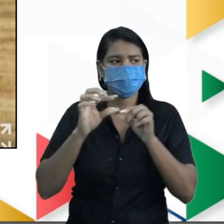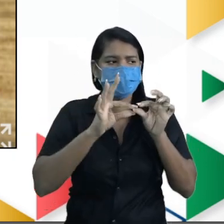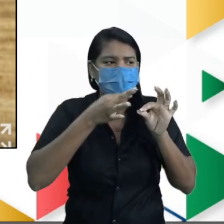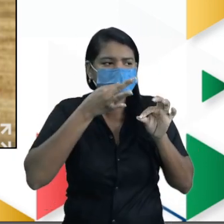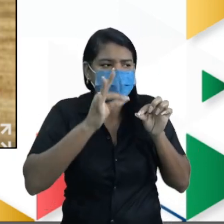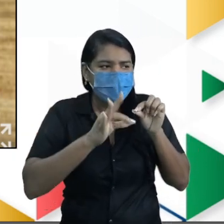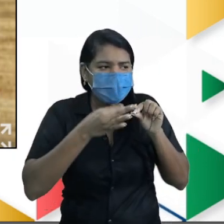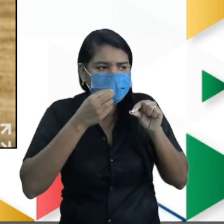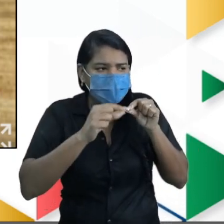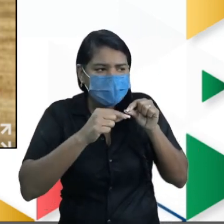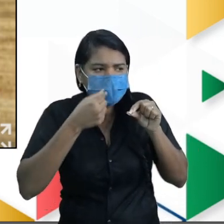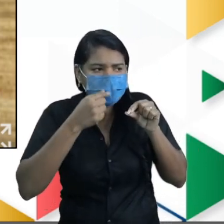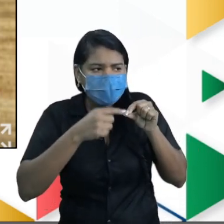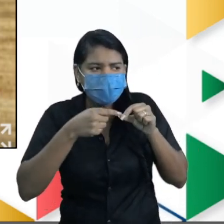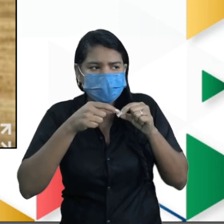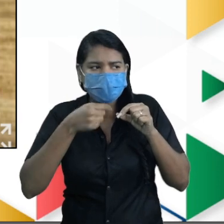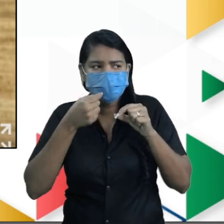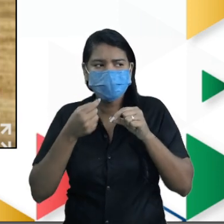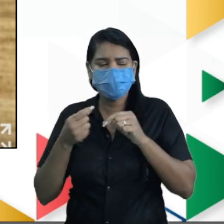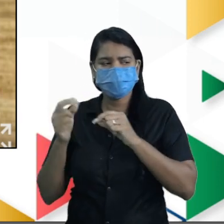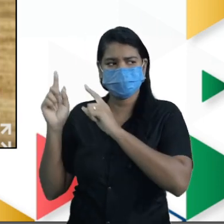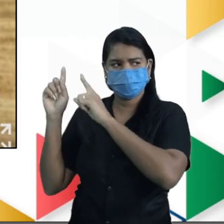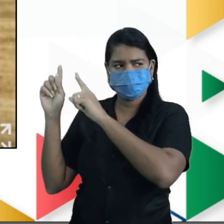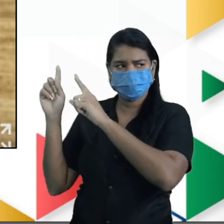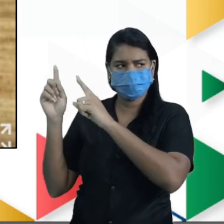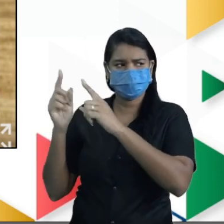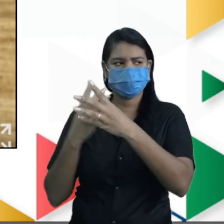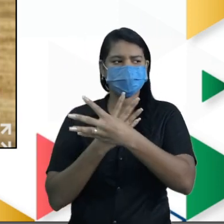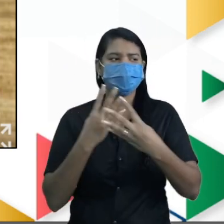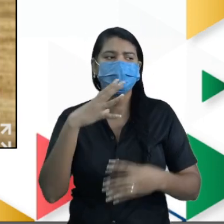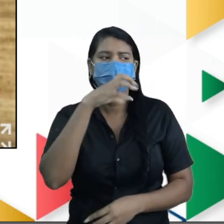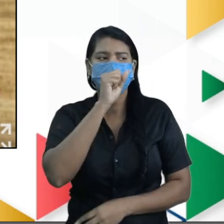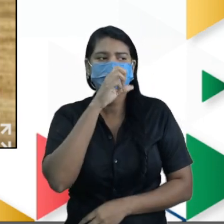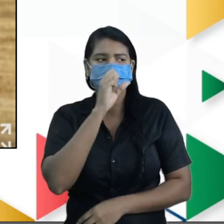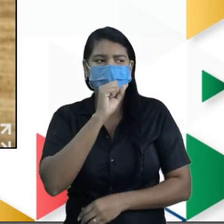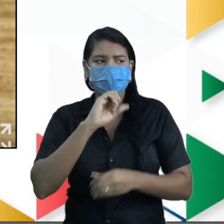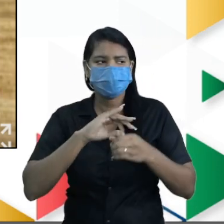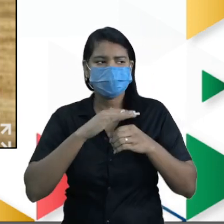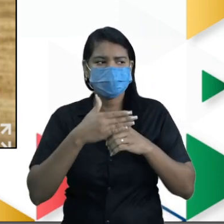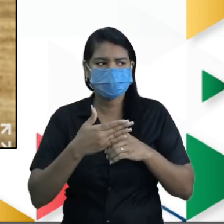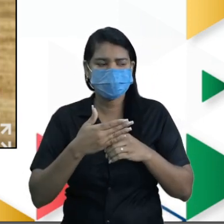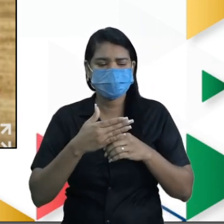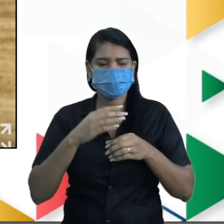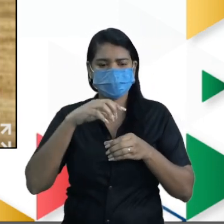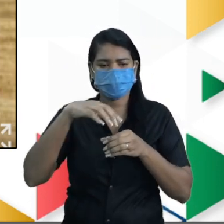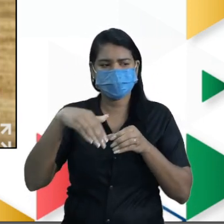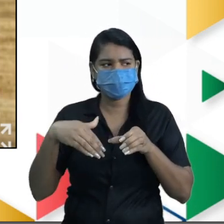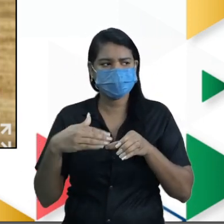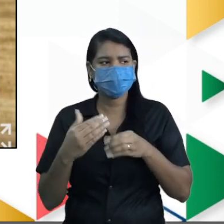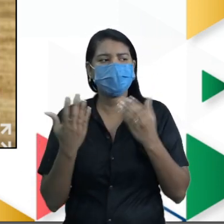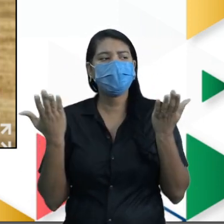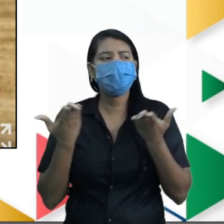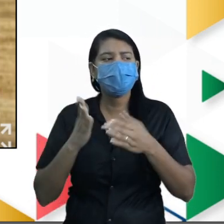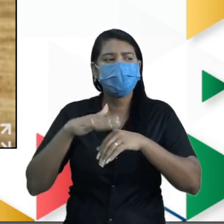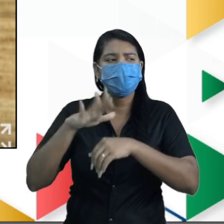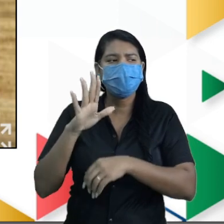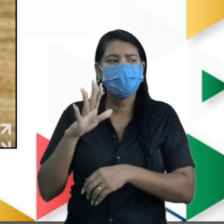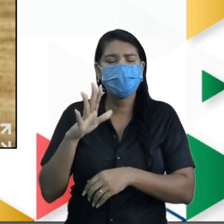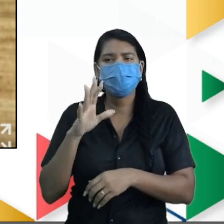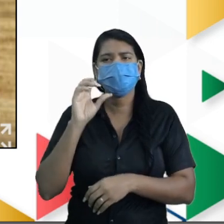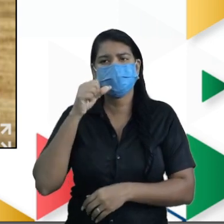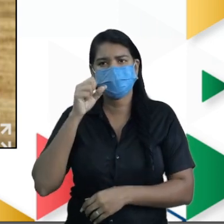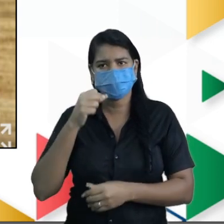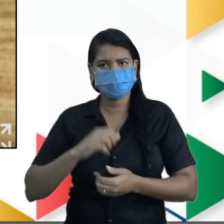primeira variável aí. vendo a coluna? Laranja, manga e pêssego. Então, qual delas é a maior? É